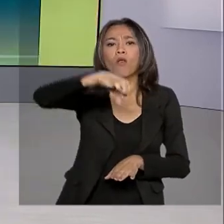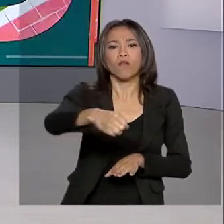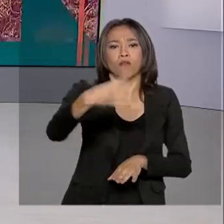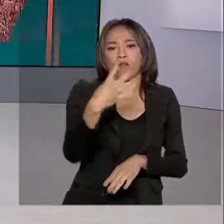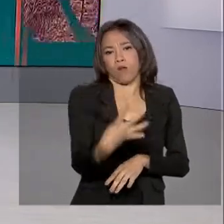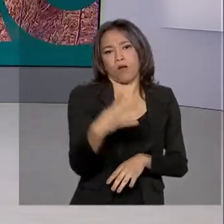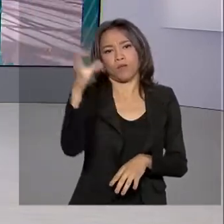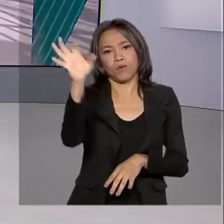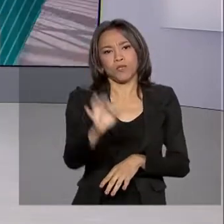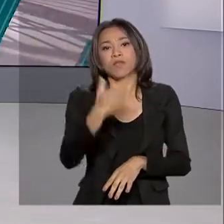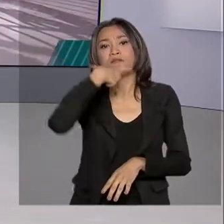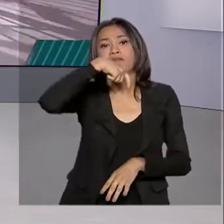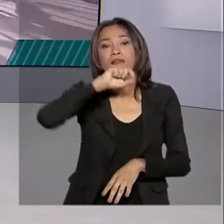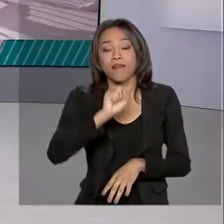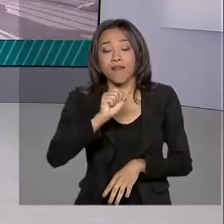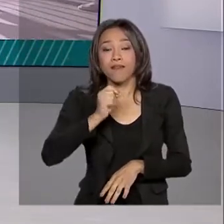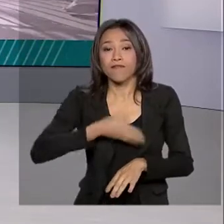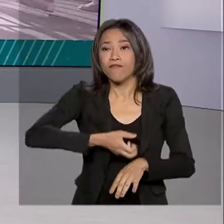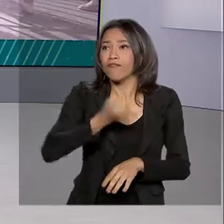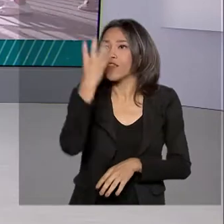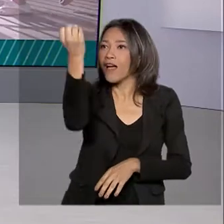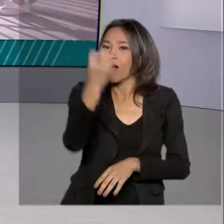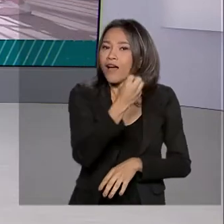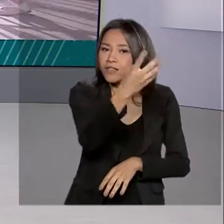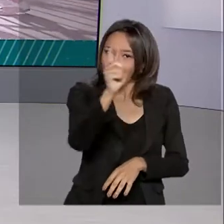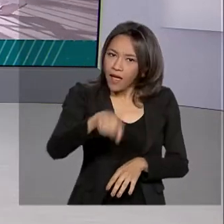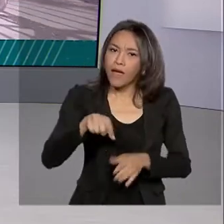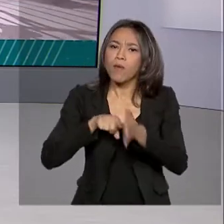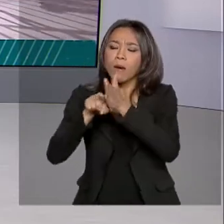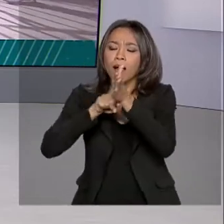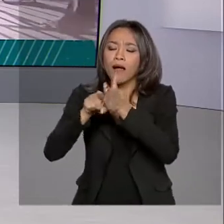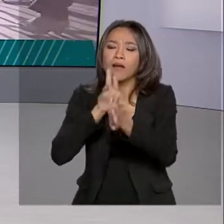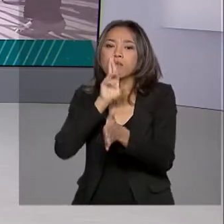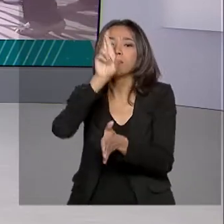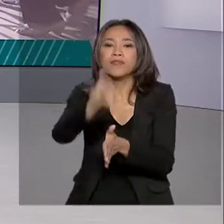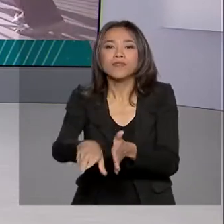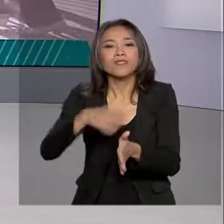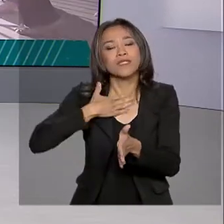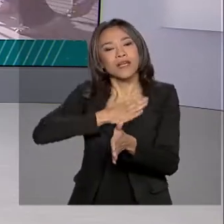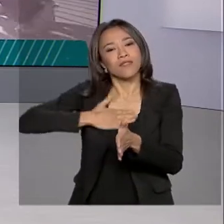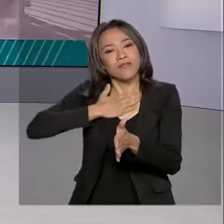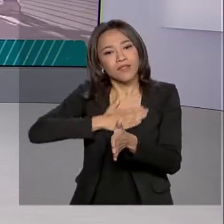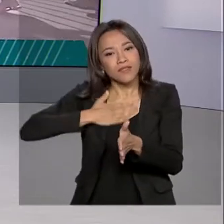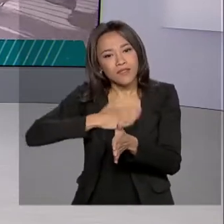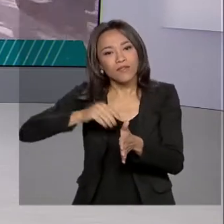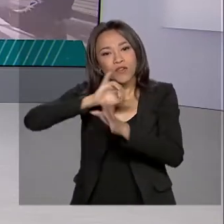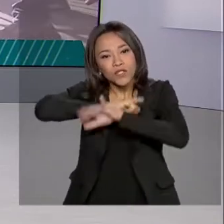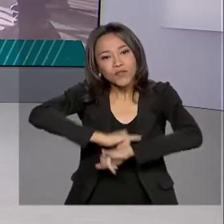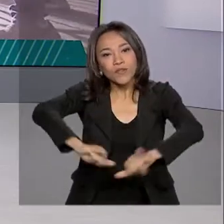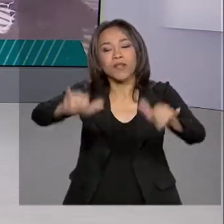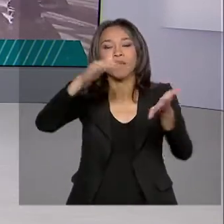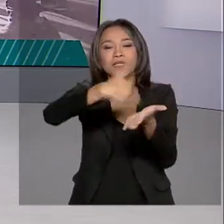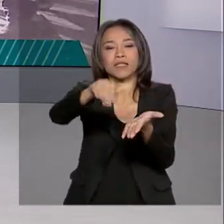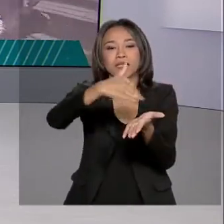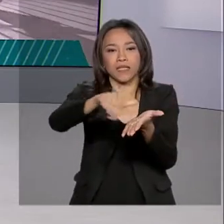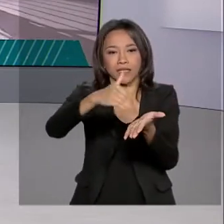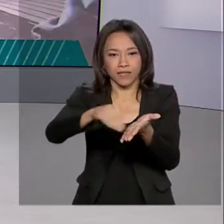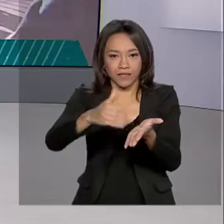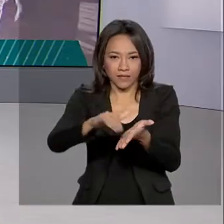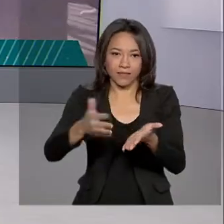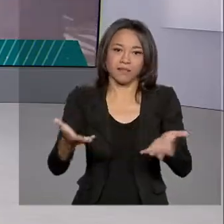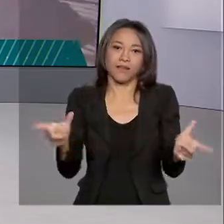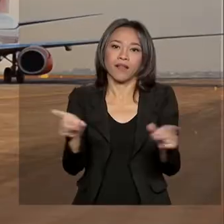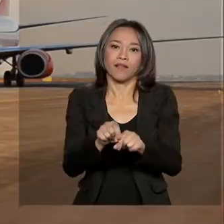dos viajantes. É o que diz a pesquisa de satisfação do passageiro, divulgada pela Secretaria Nacional de Aviação Civil.